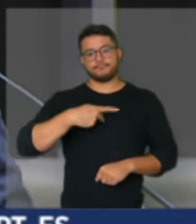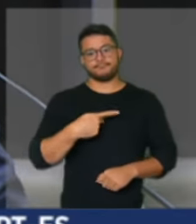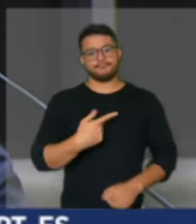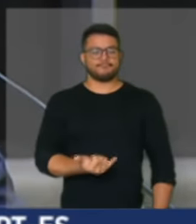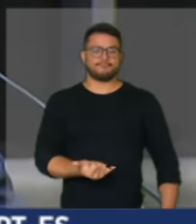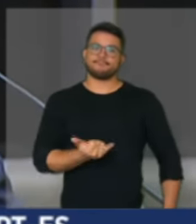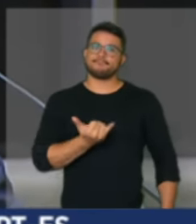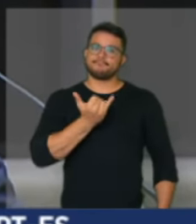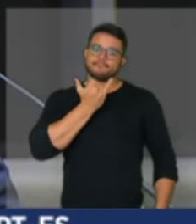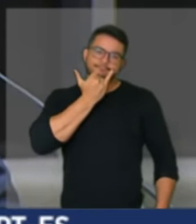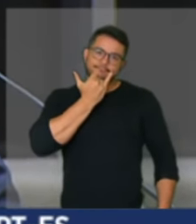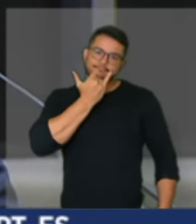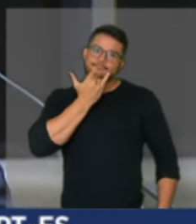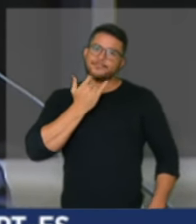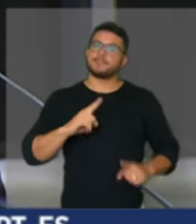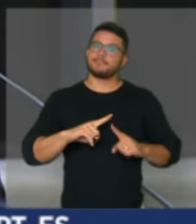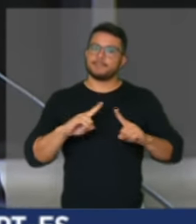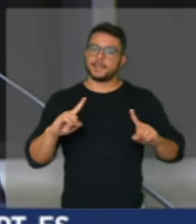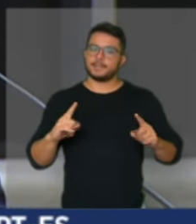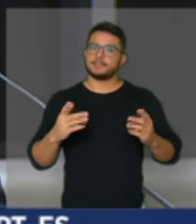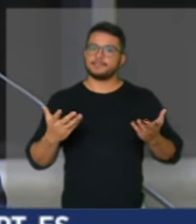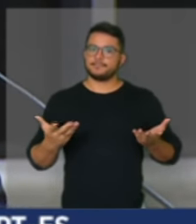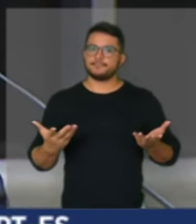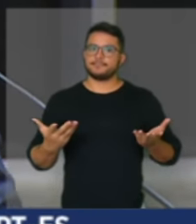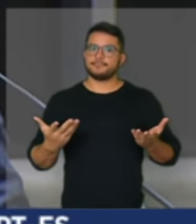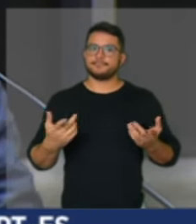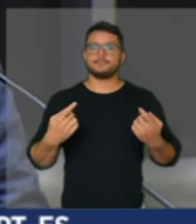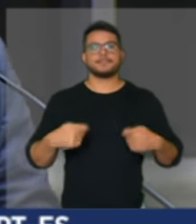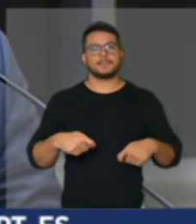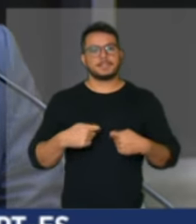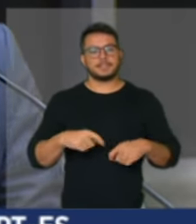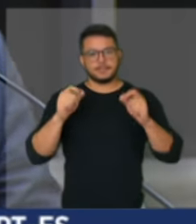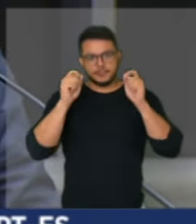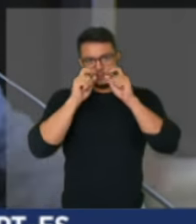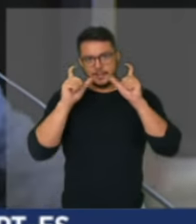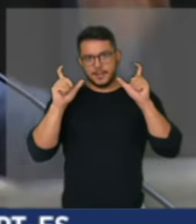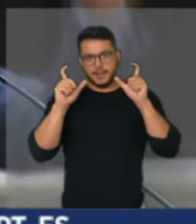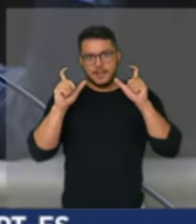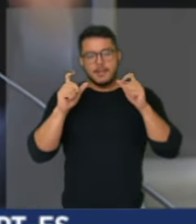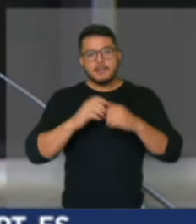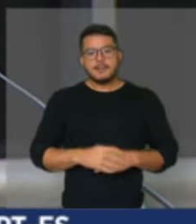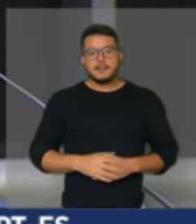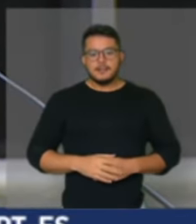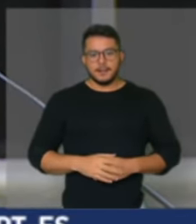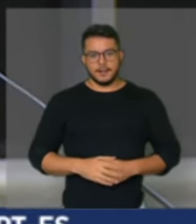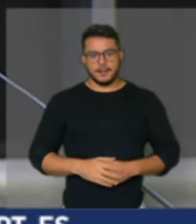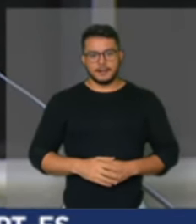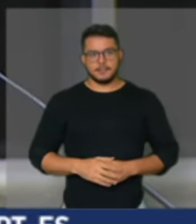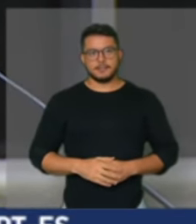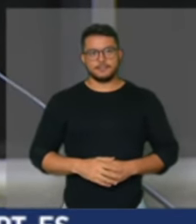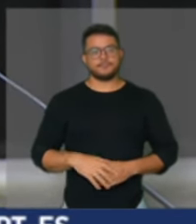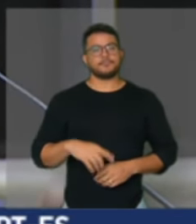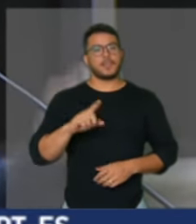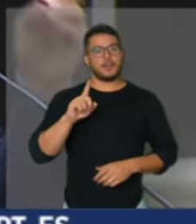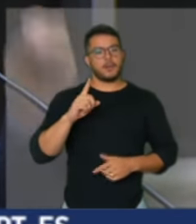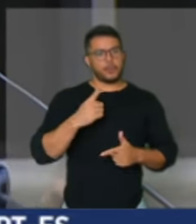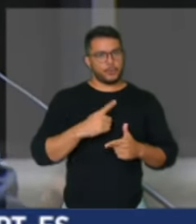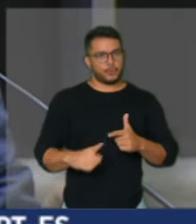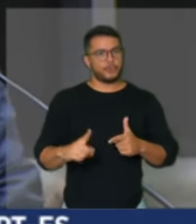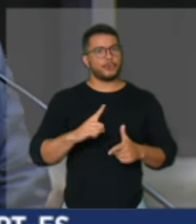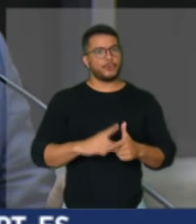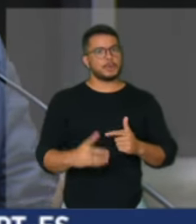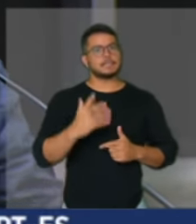é bobagem disse o economista Eduardo Moreira é um escândalo é uma